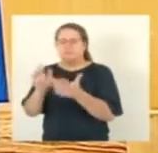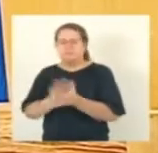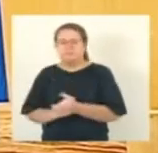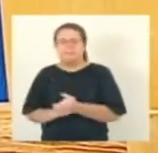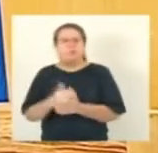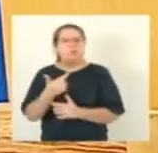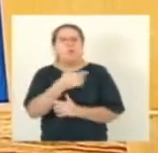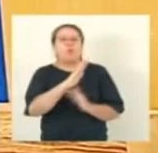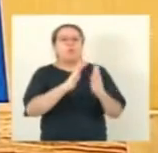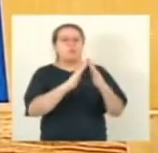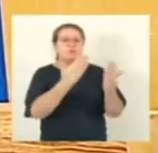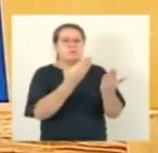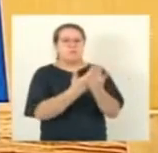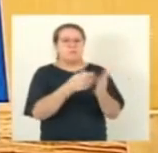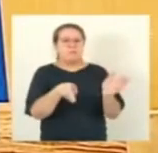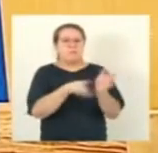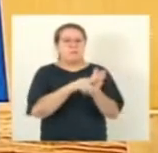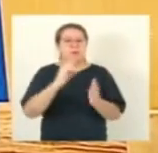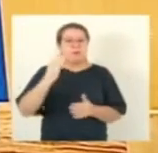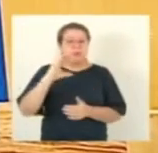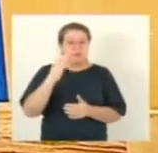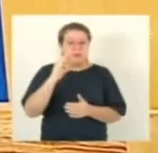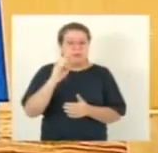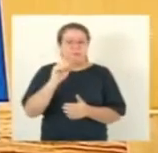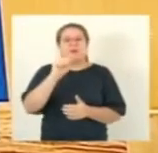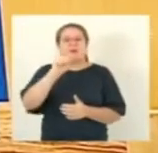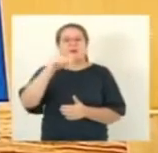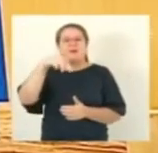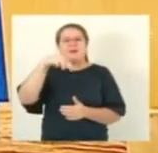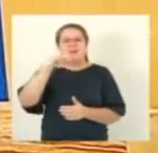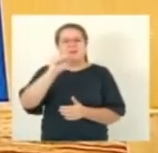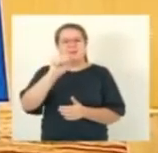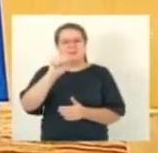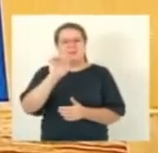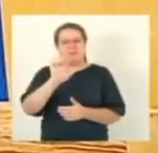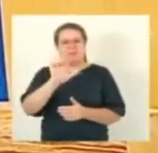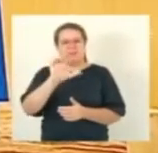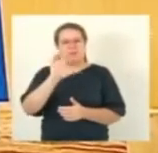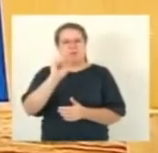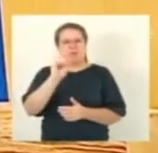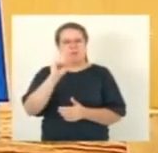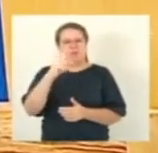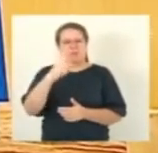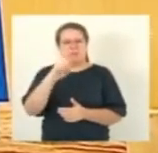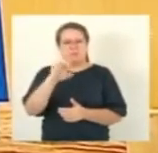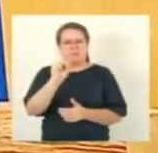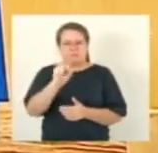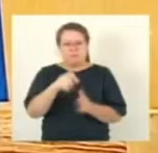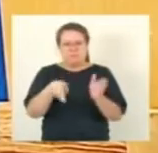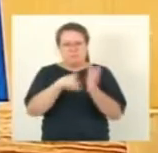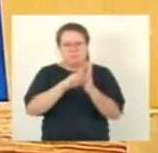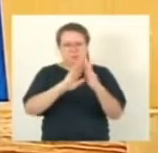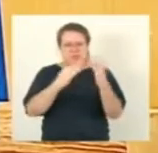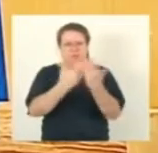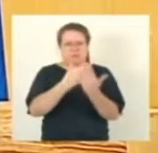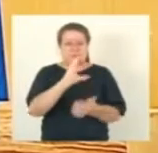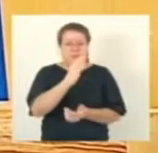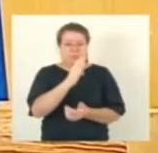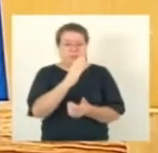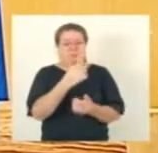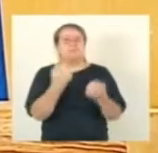são escolas que eu visitei pessoalmente, a escola Ana Lopes Balestreiro, para a climatização de todas as salas de aula.